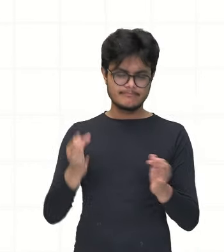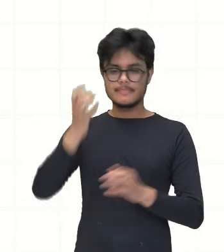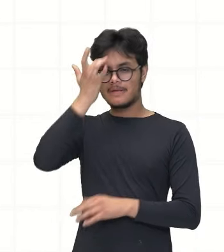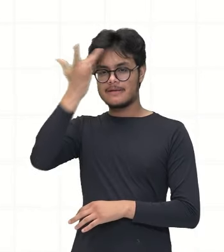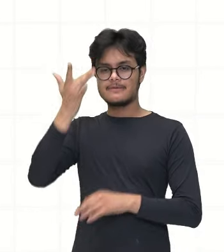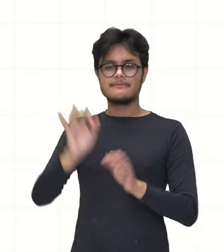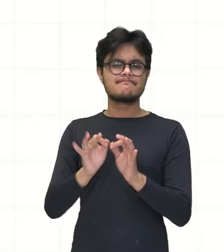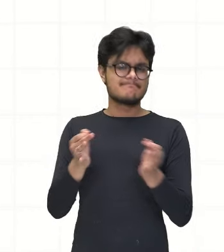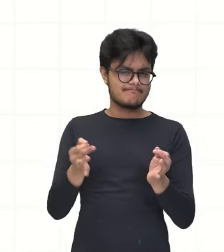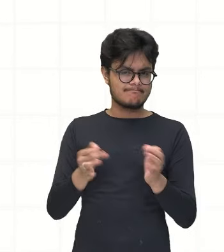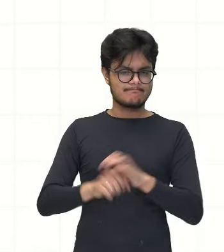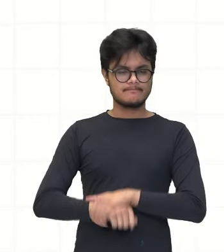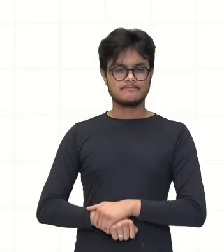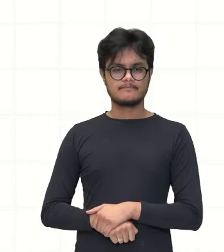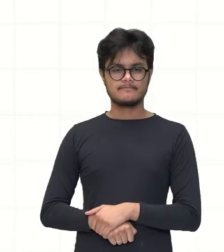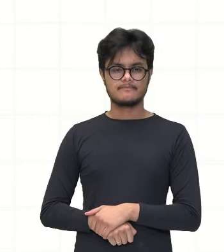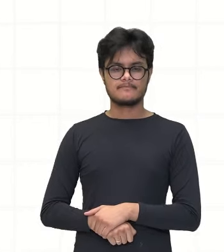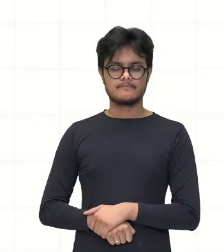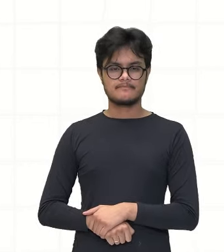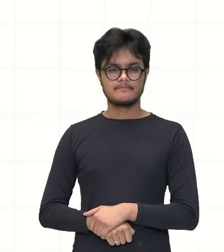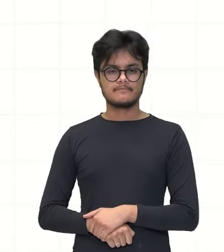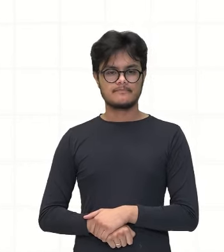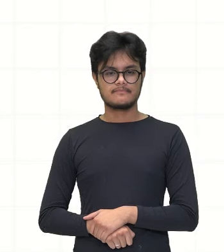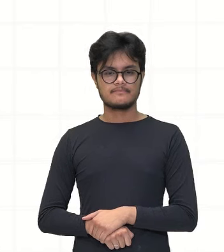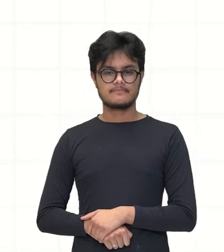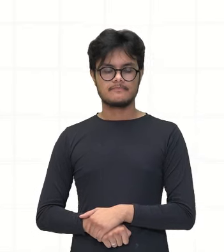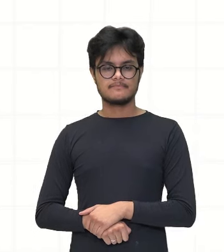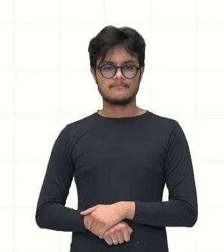ponto médio. Como vocês viram,